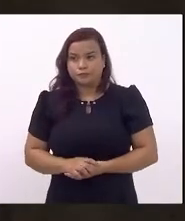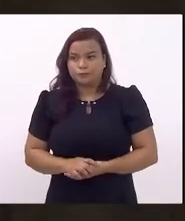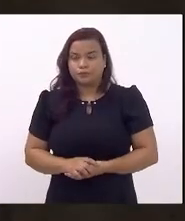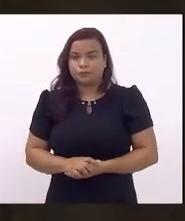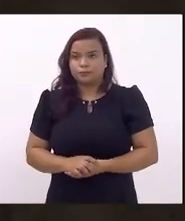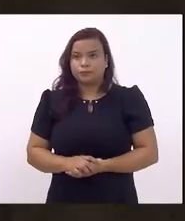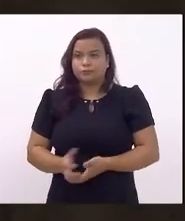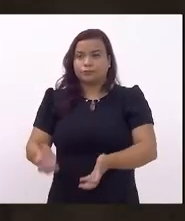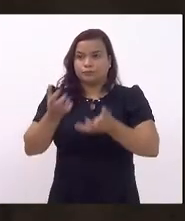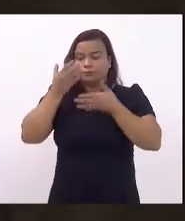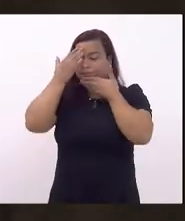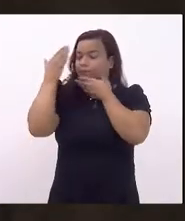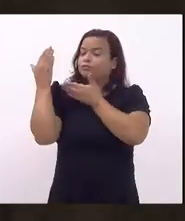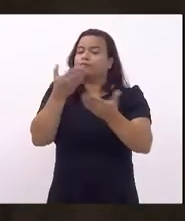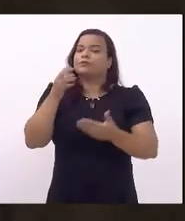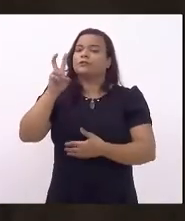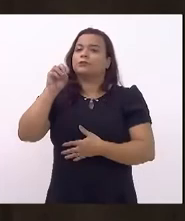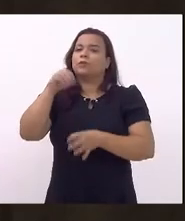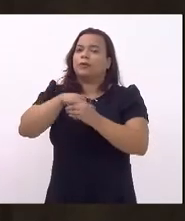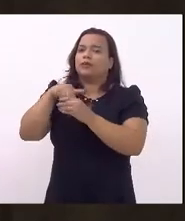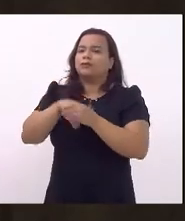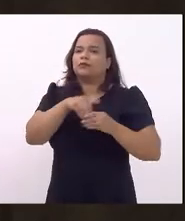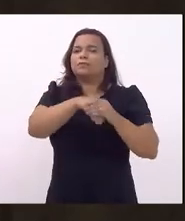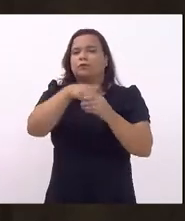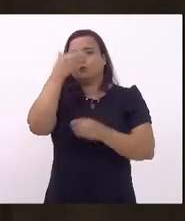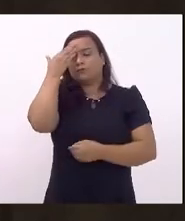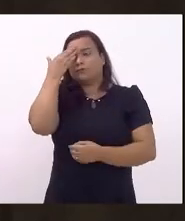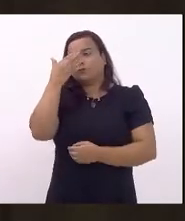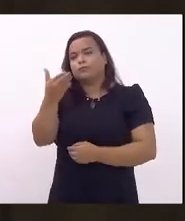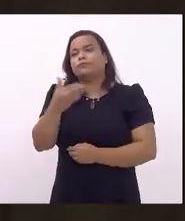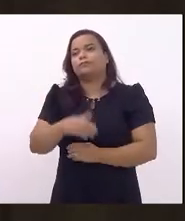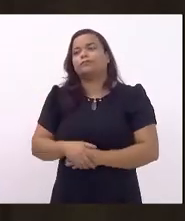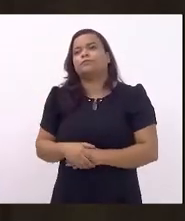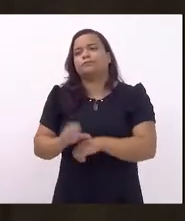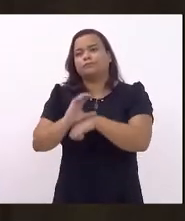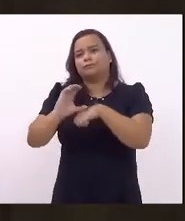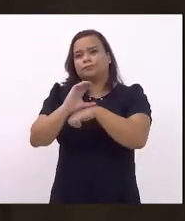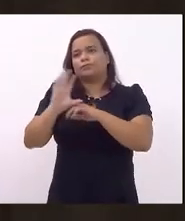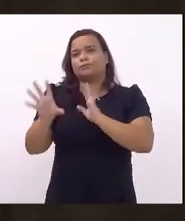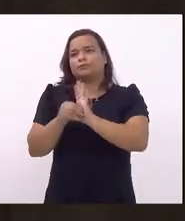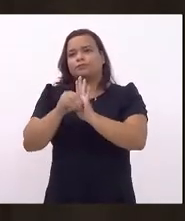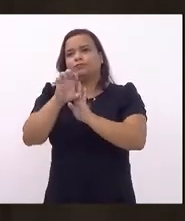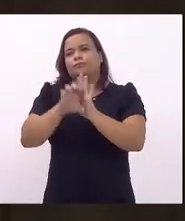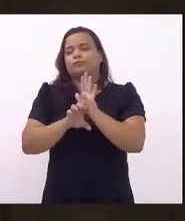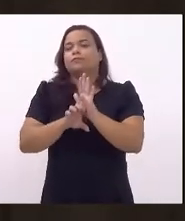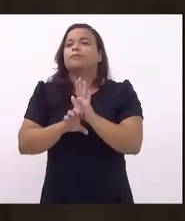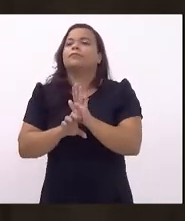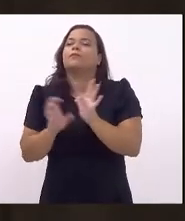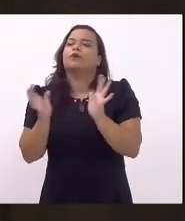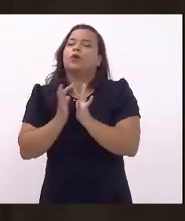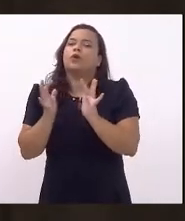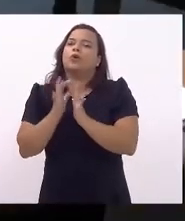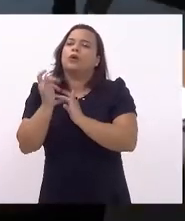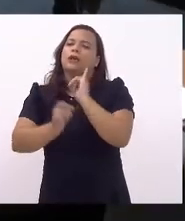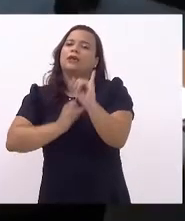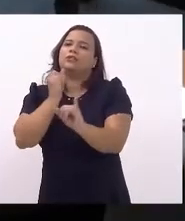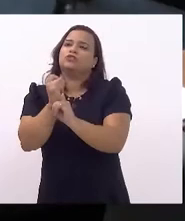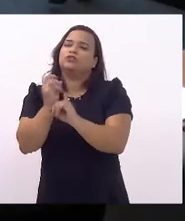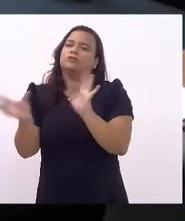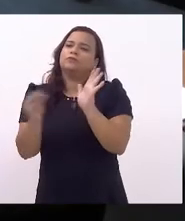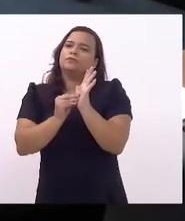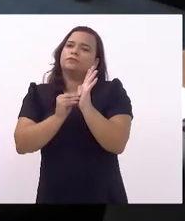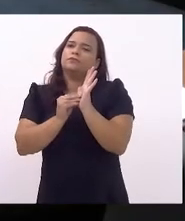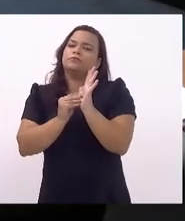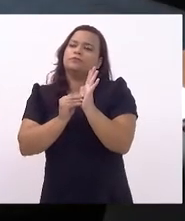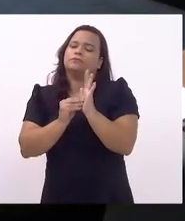os 50 votos recebidos na emenda constitucional. Conectividade... Vai à promulgação a